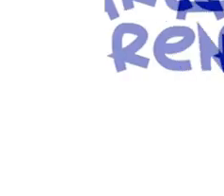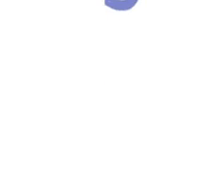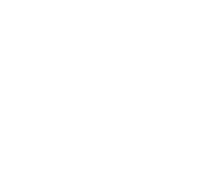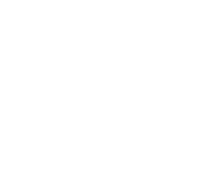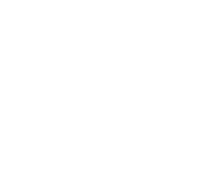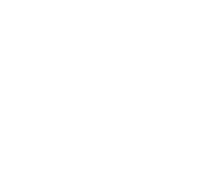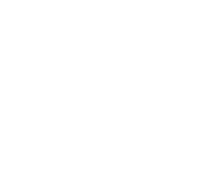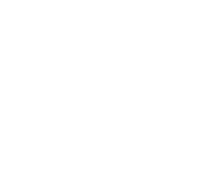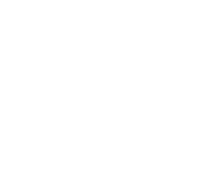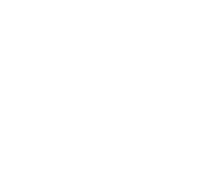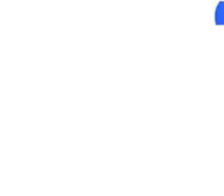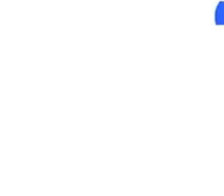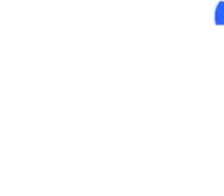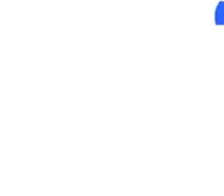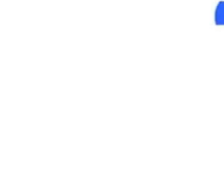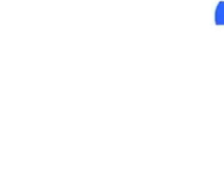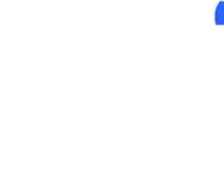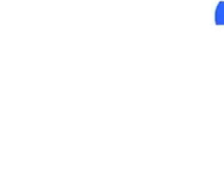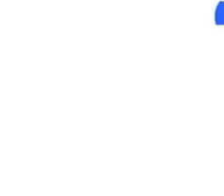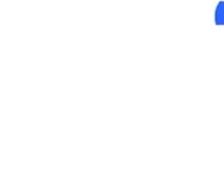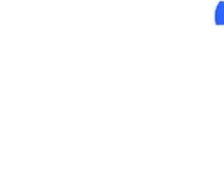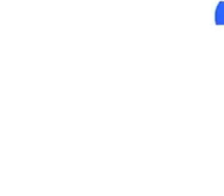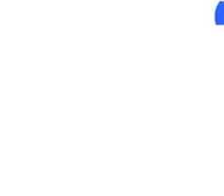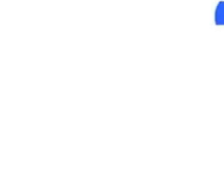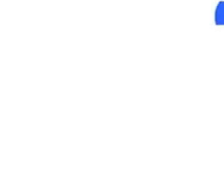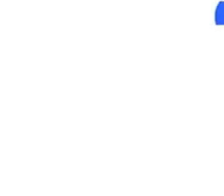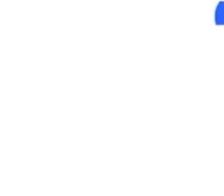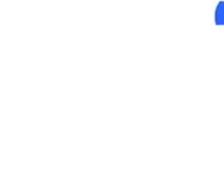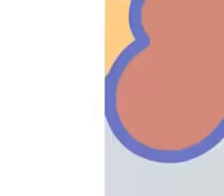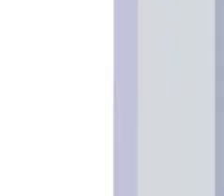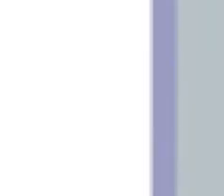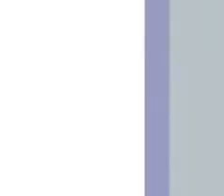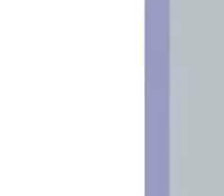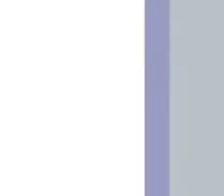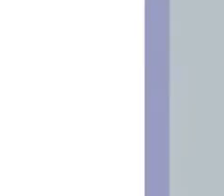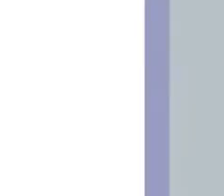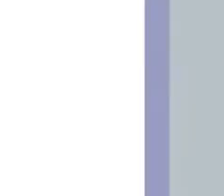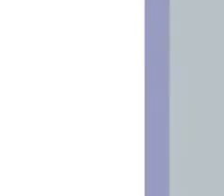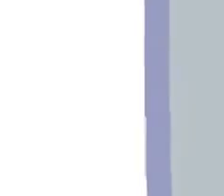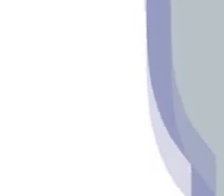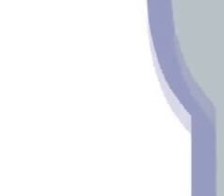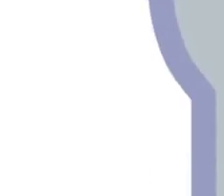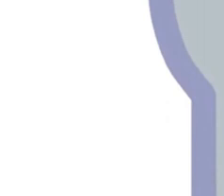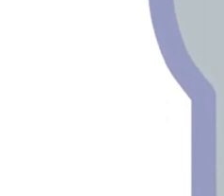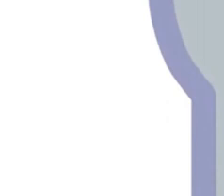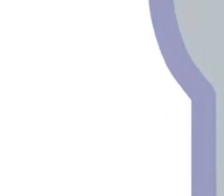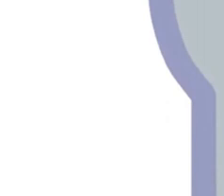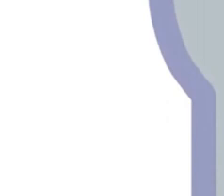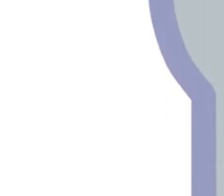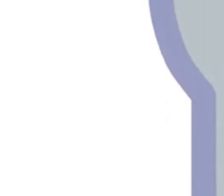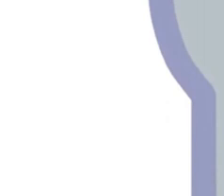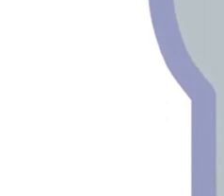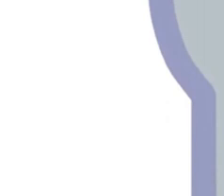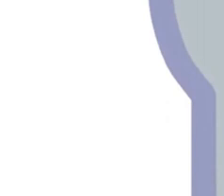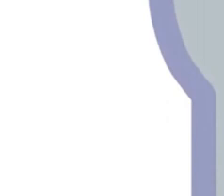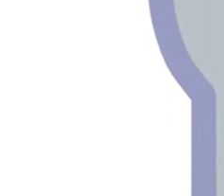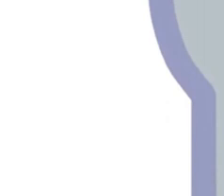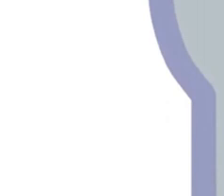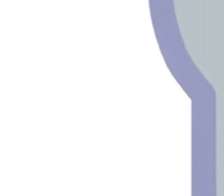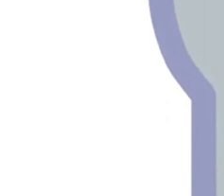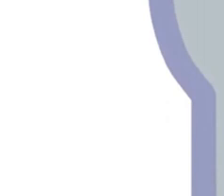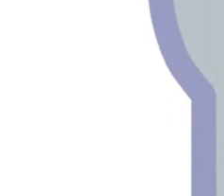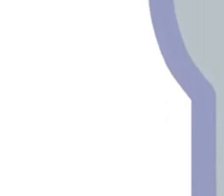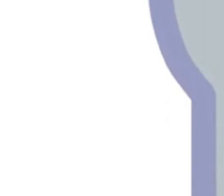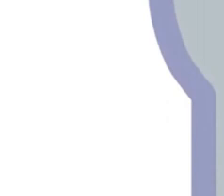menores, que chamamos de arteríolas. O líquido com os resíduos vai para a bexiga urinária, que acumula uma certa